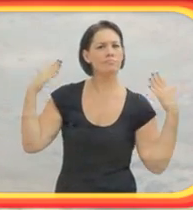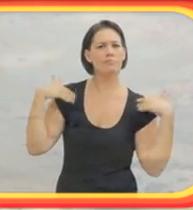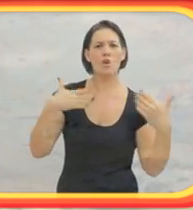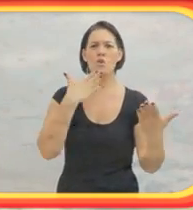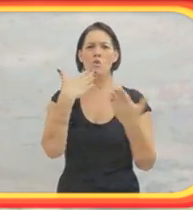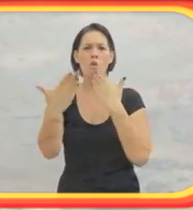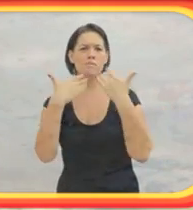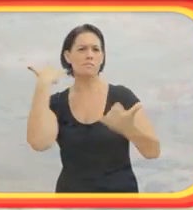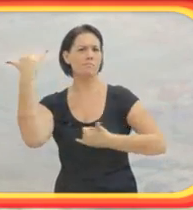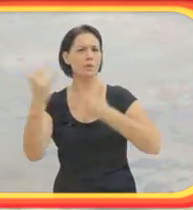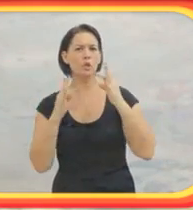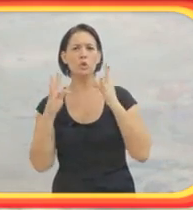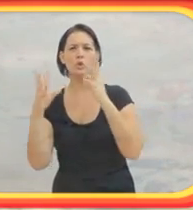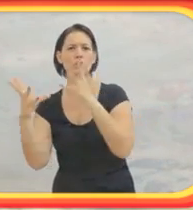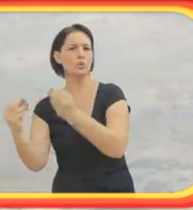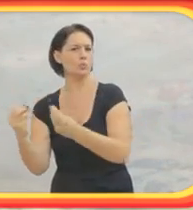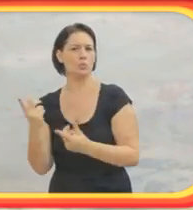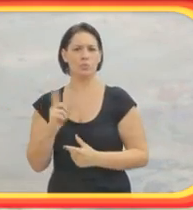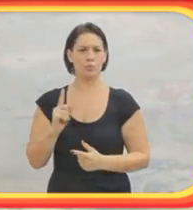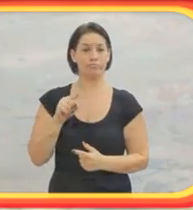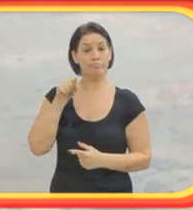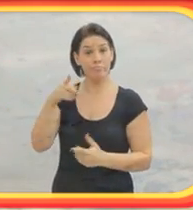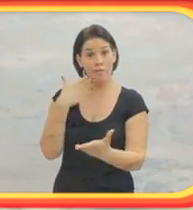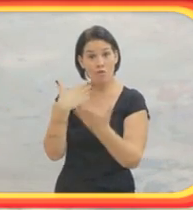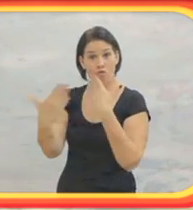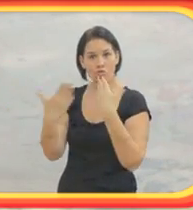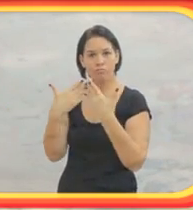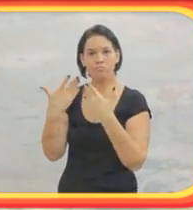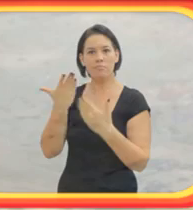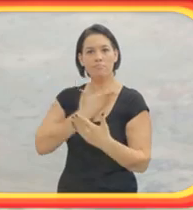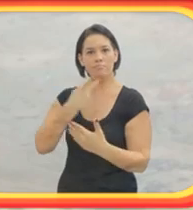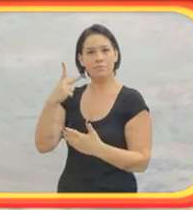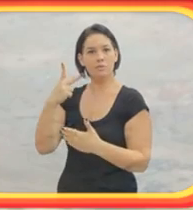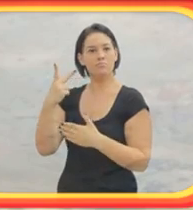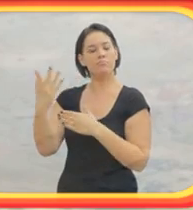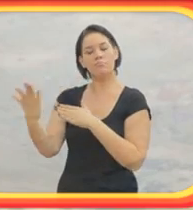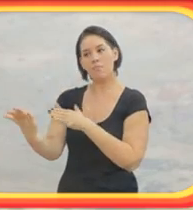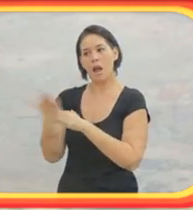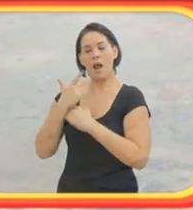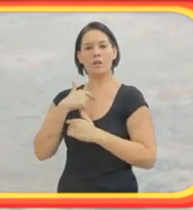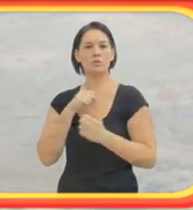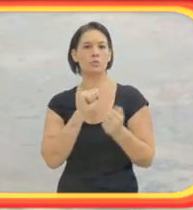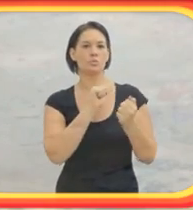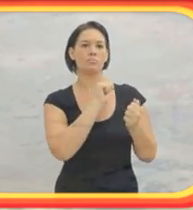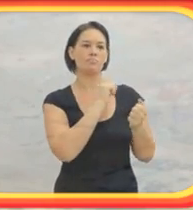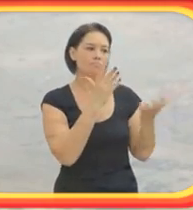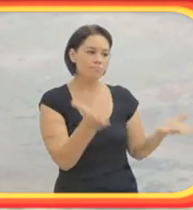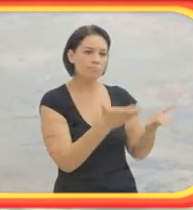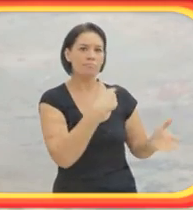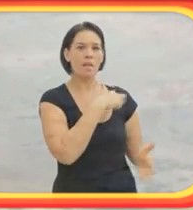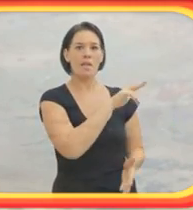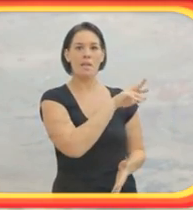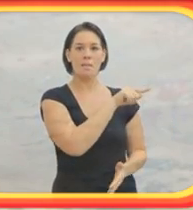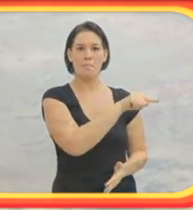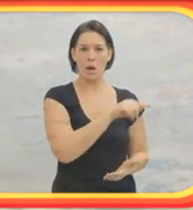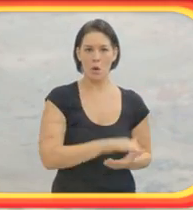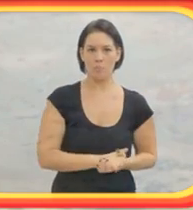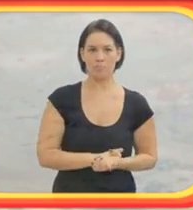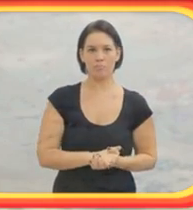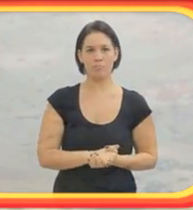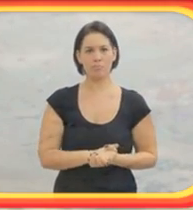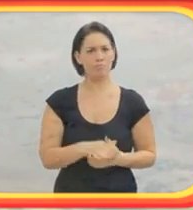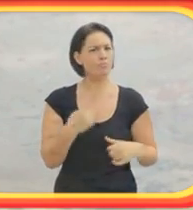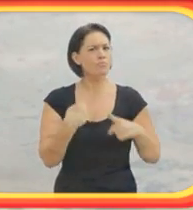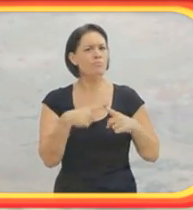E aquilo me bateu na cabeça. digo, pô, tem um irmão que é bem mais velho, hoje ele tem 67 anos. E não